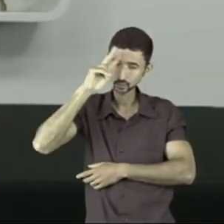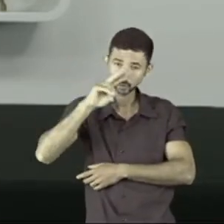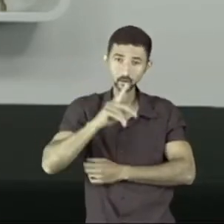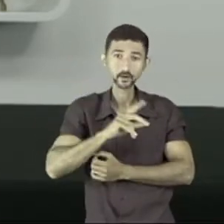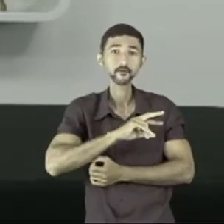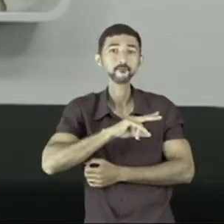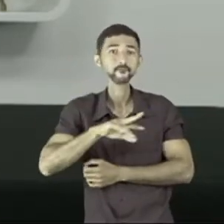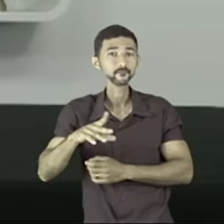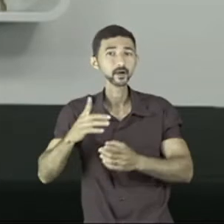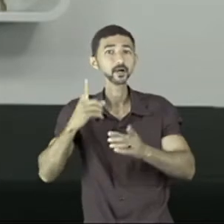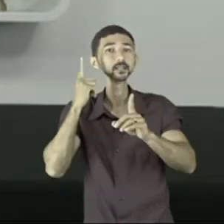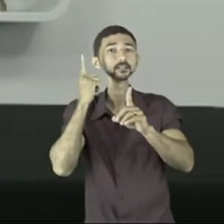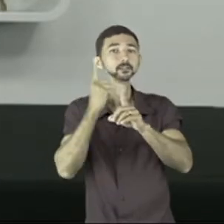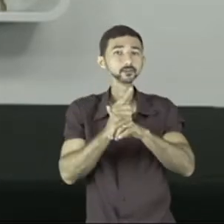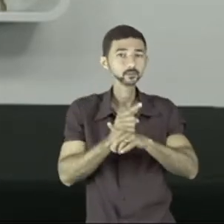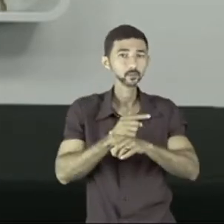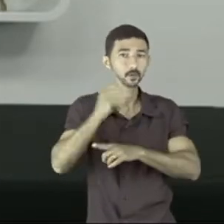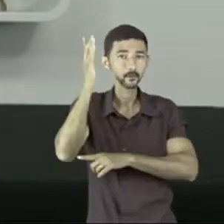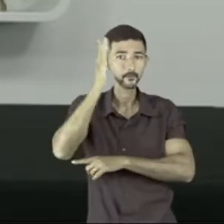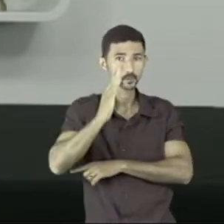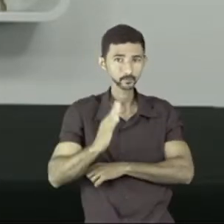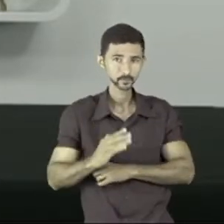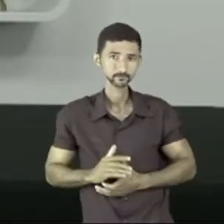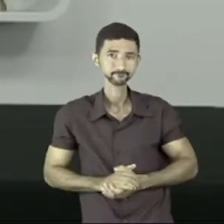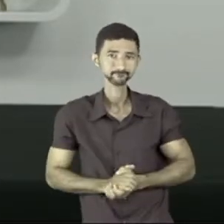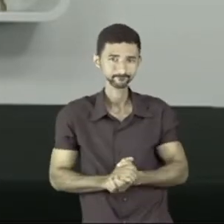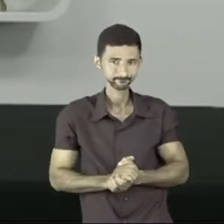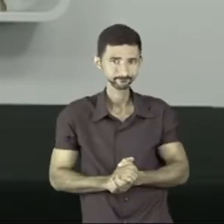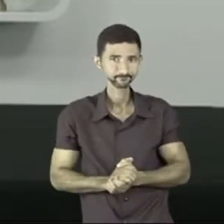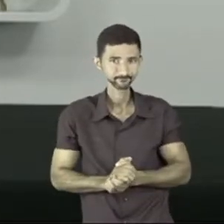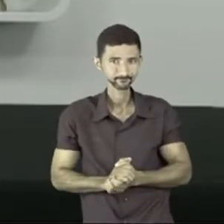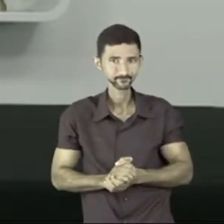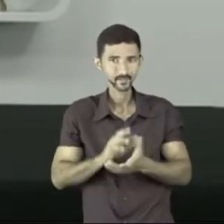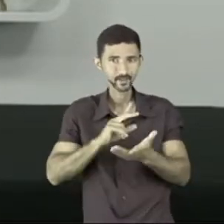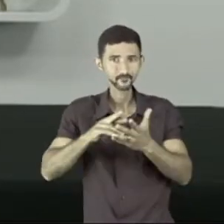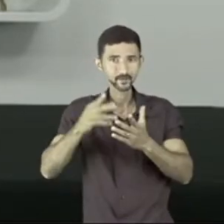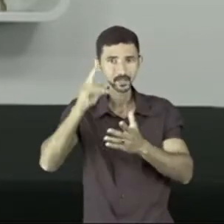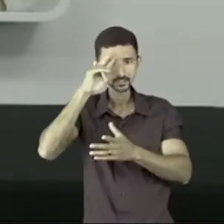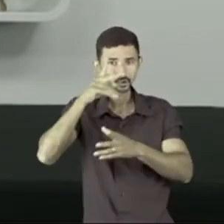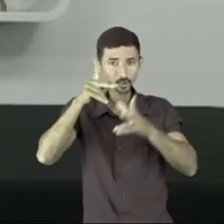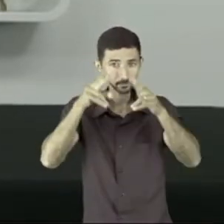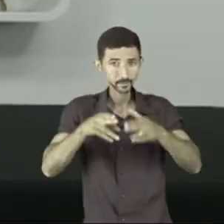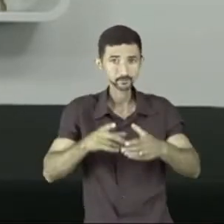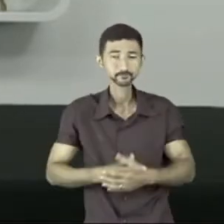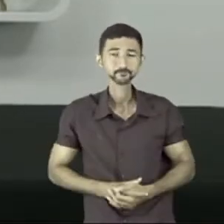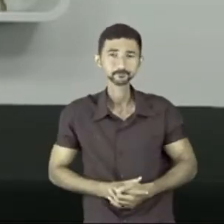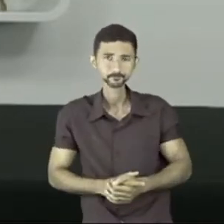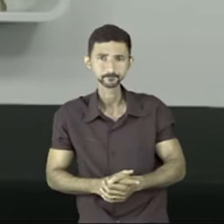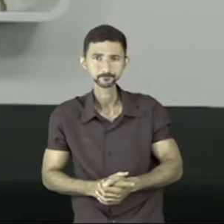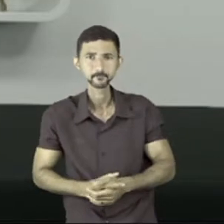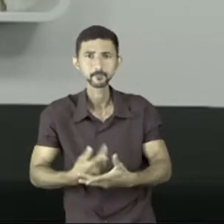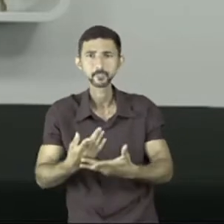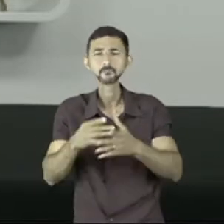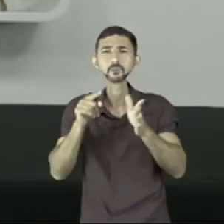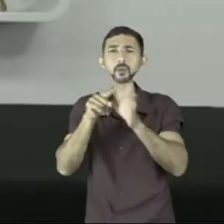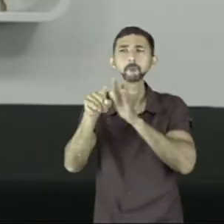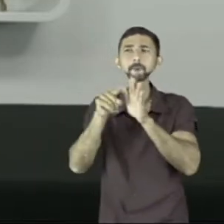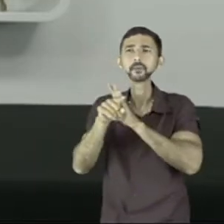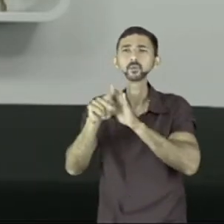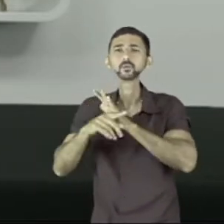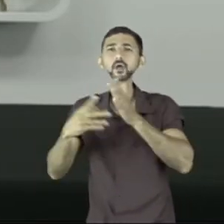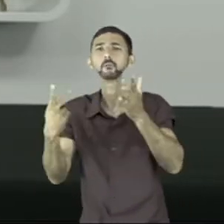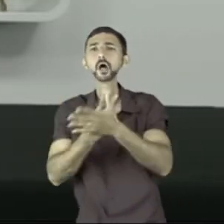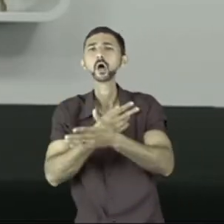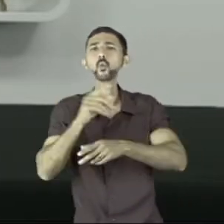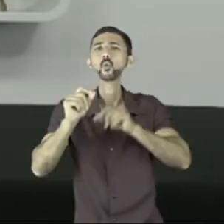existem outras versões, às vezes, de uma mesma história. E aí, obviamente, nós não estamos querendo aqui questionar o que se